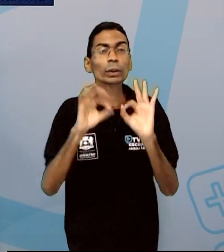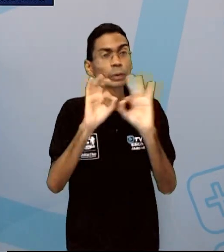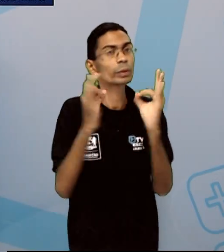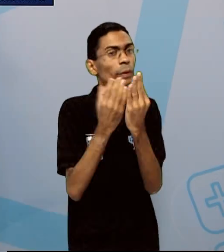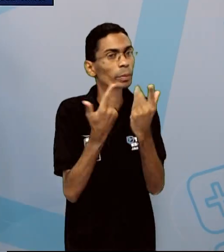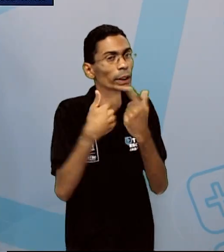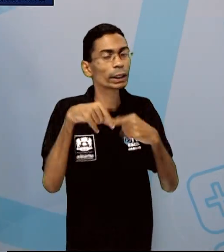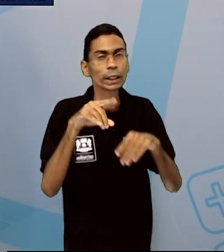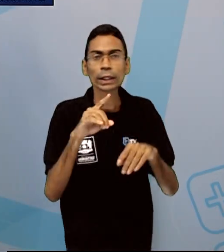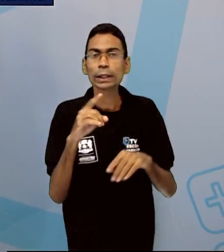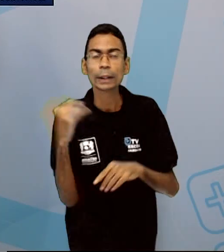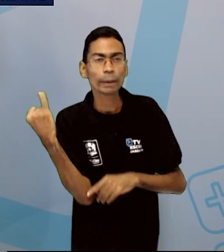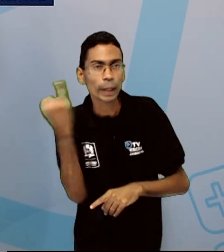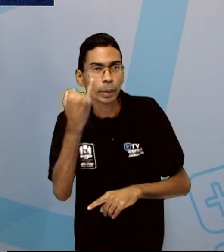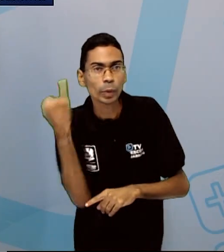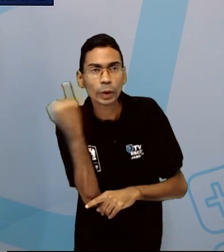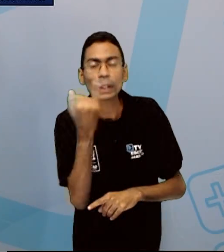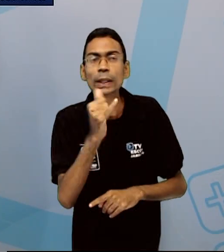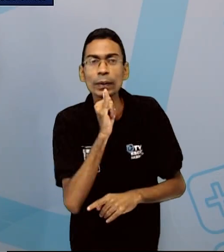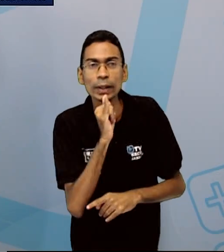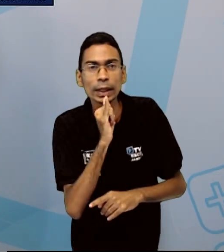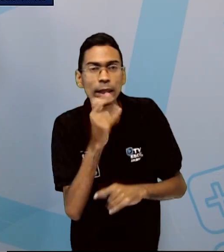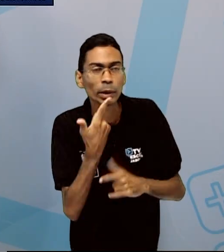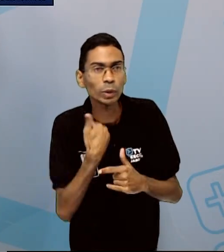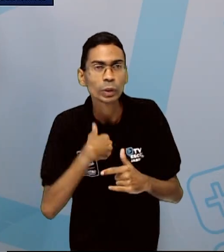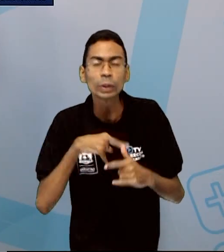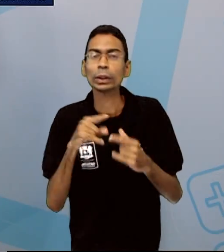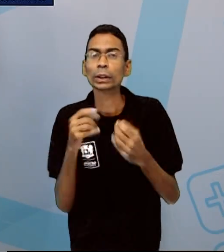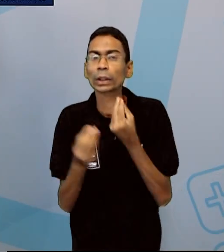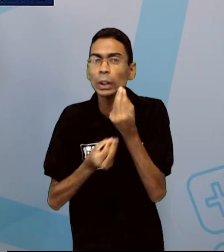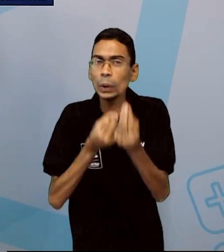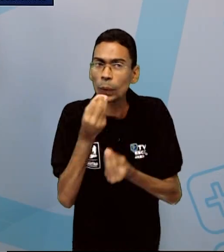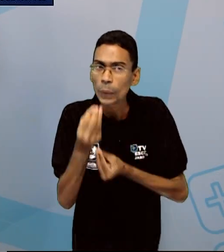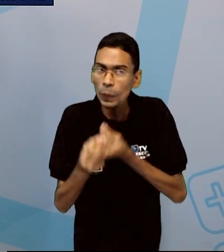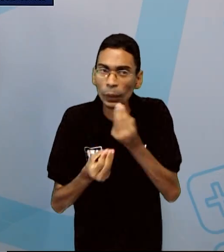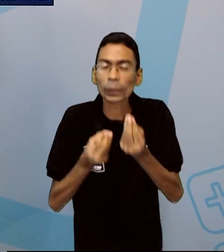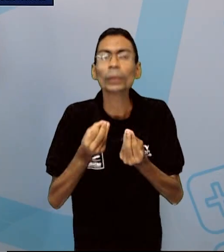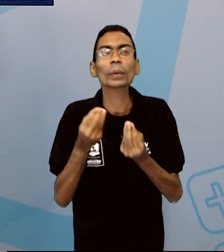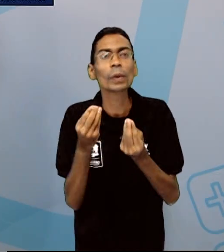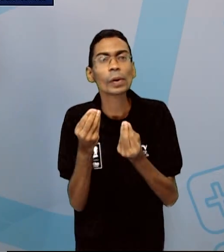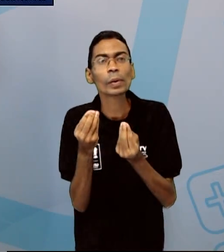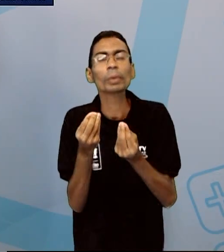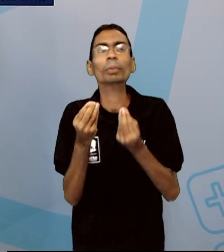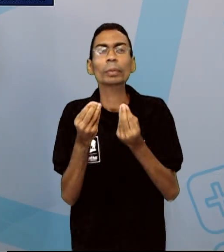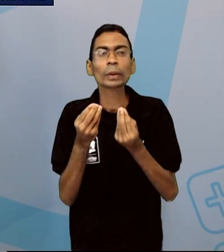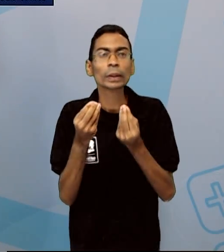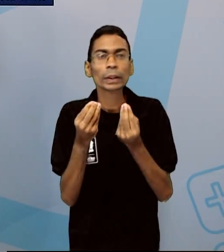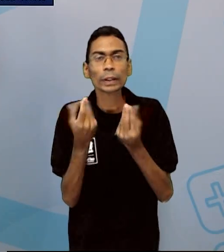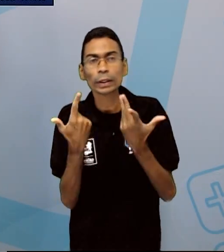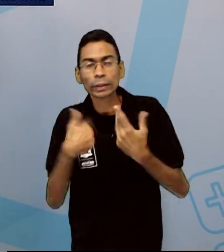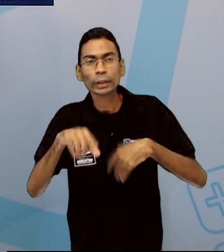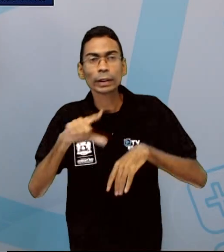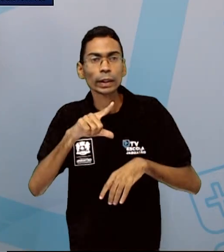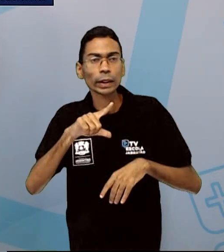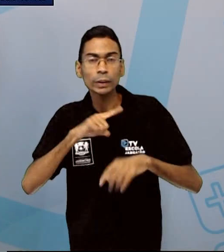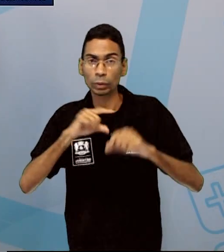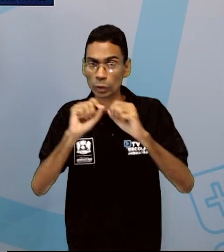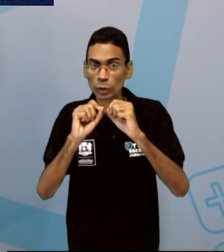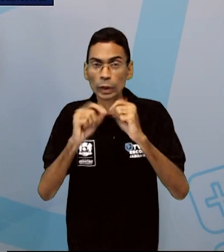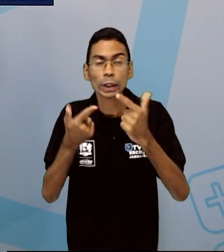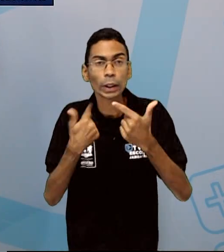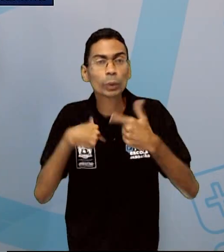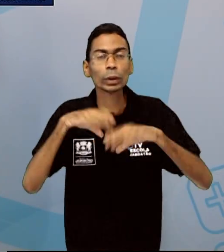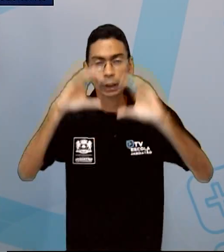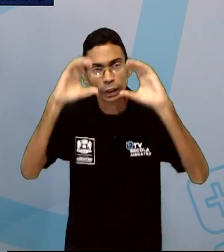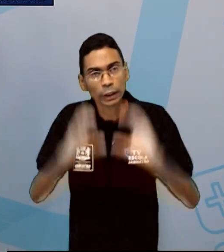próximo, é um exemplo de como exercer a cidadania no dia a dia e abrange a igualdade de